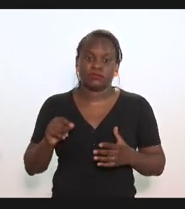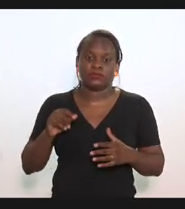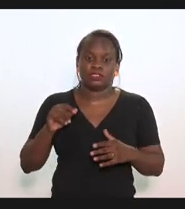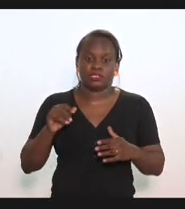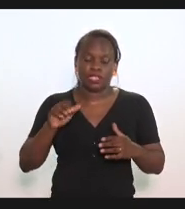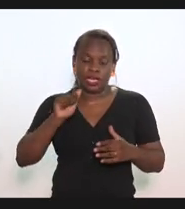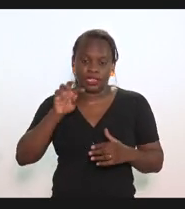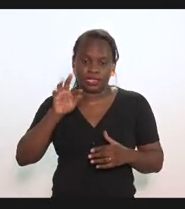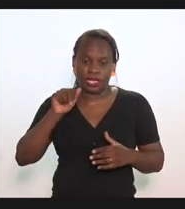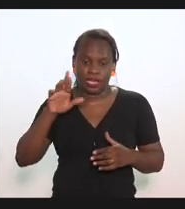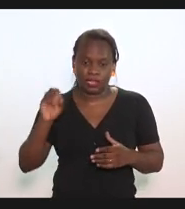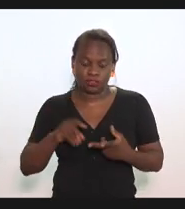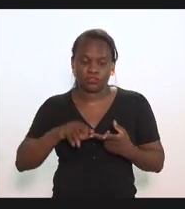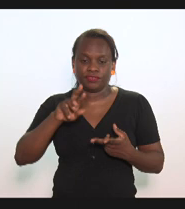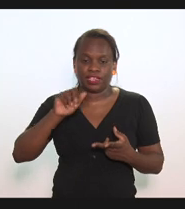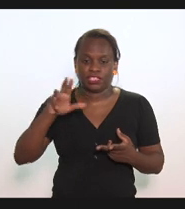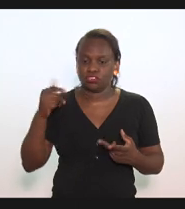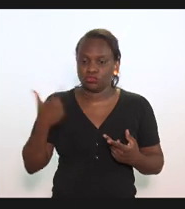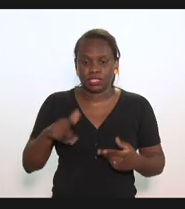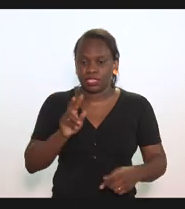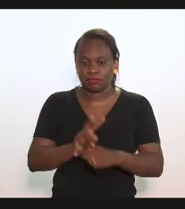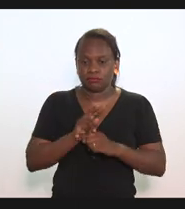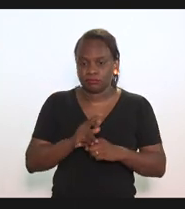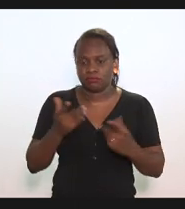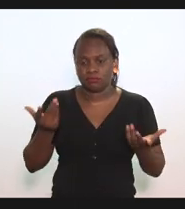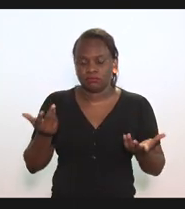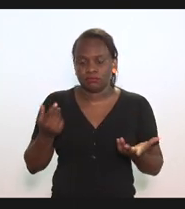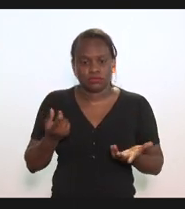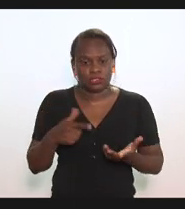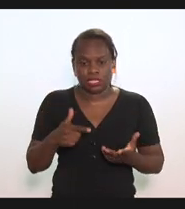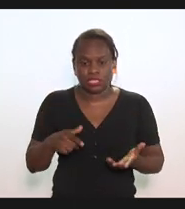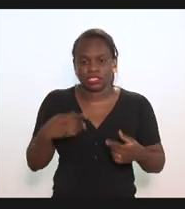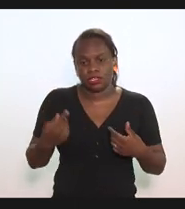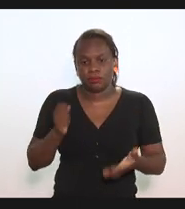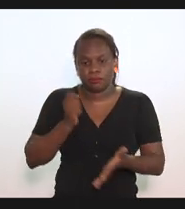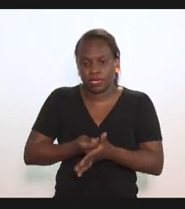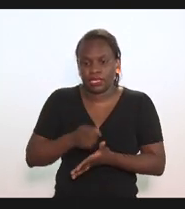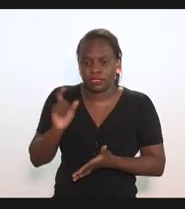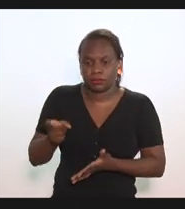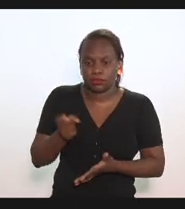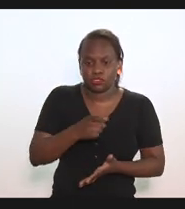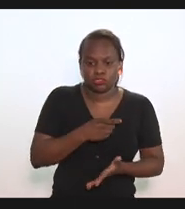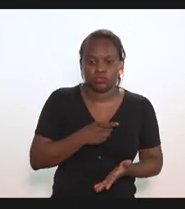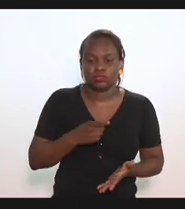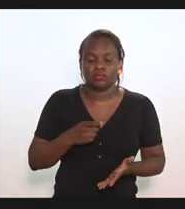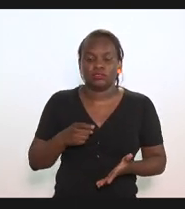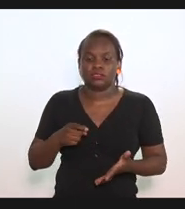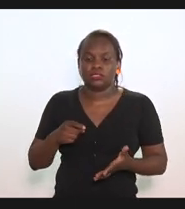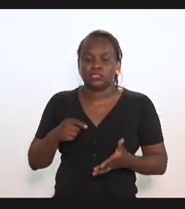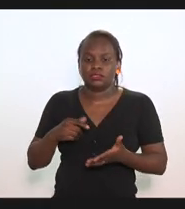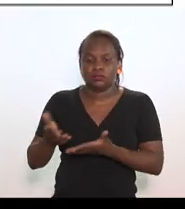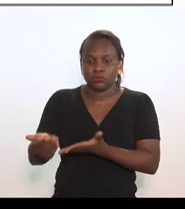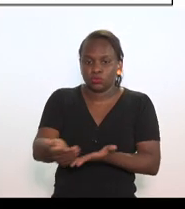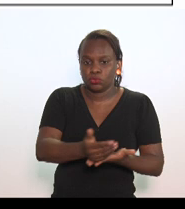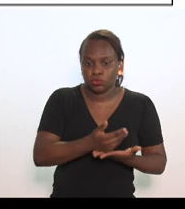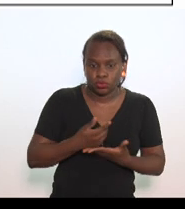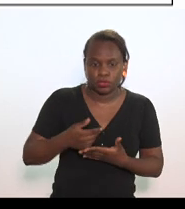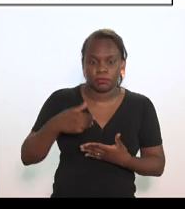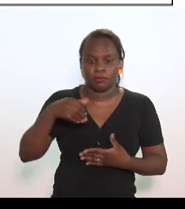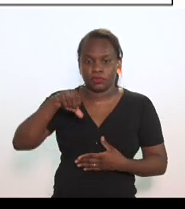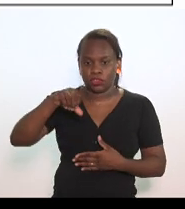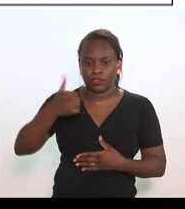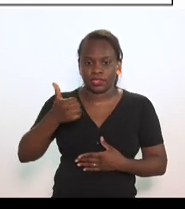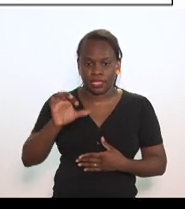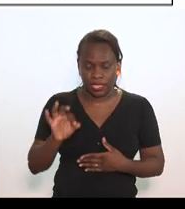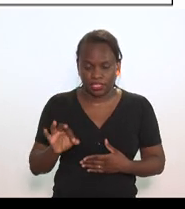e o varejo, eles não têm crédito, então eles teriam um custo tributário, um pagamento de arrecadação ao estado de 910.